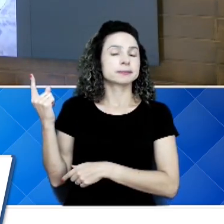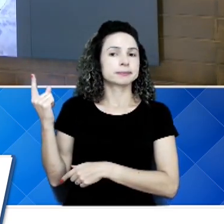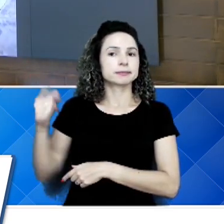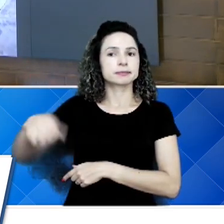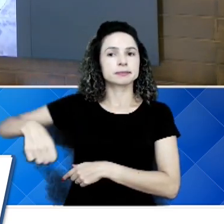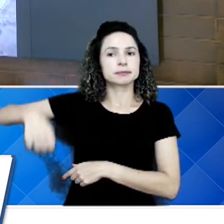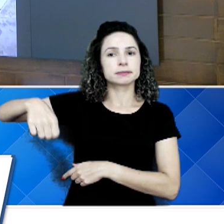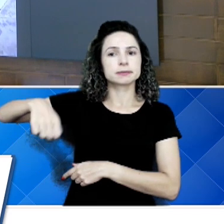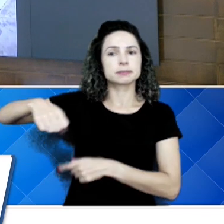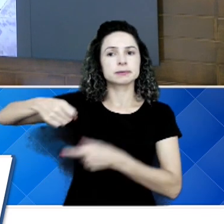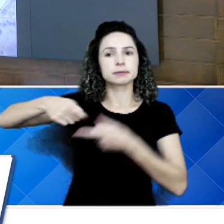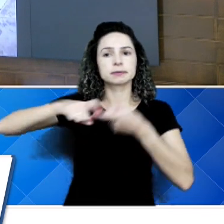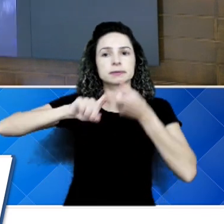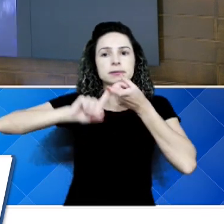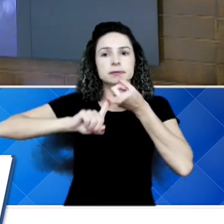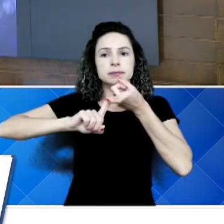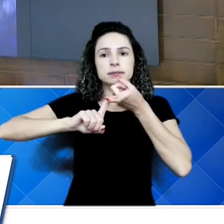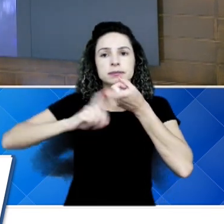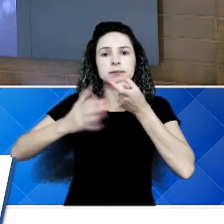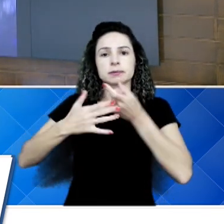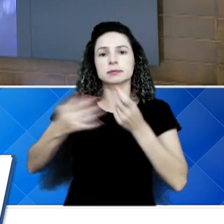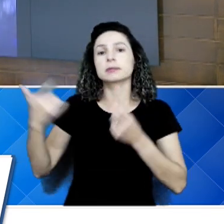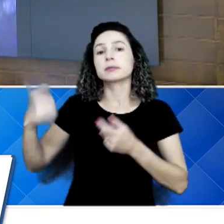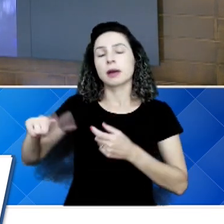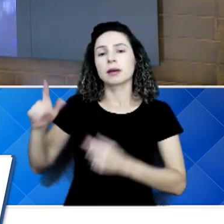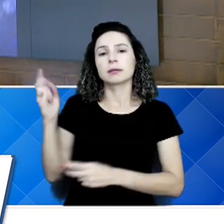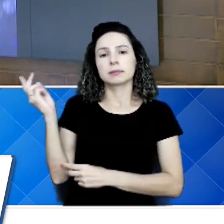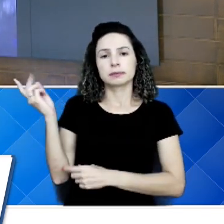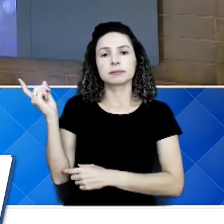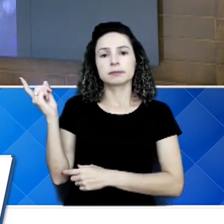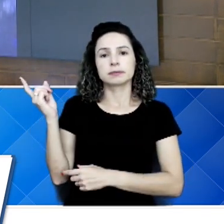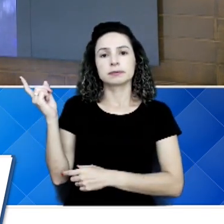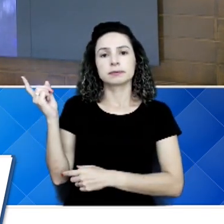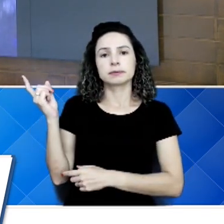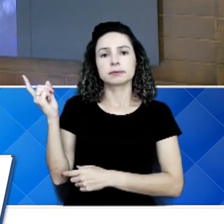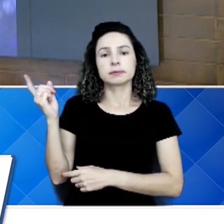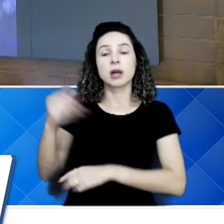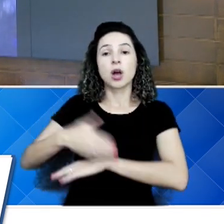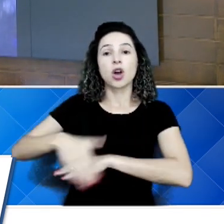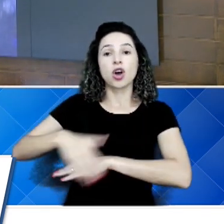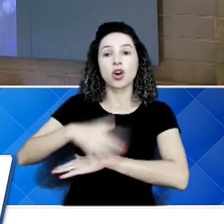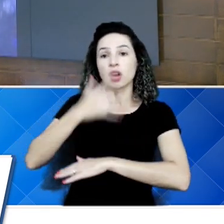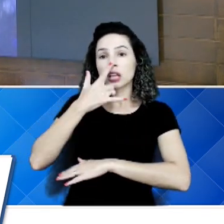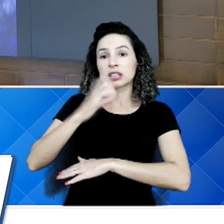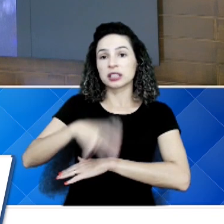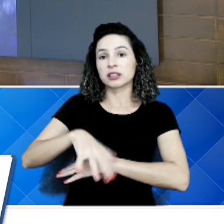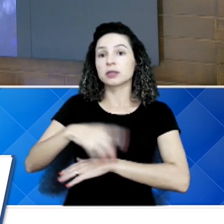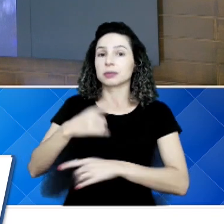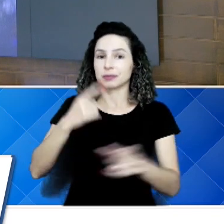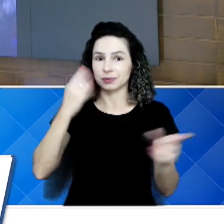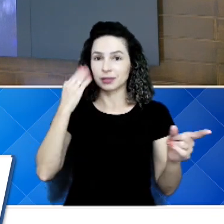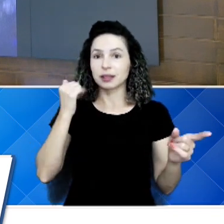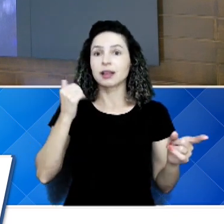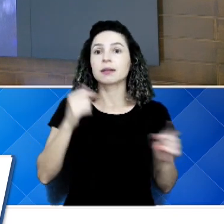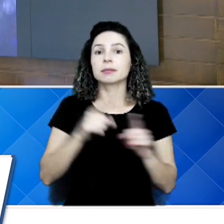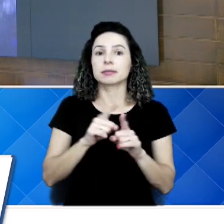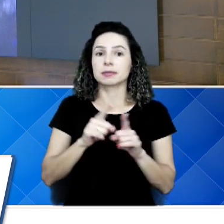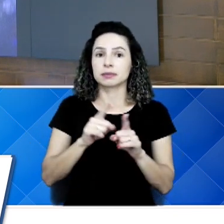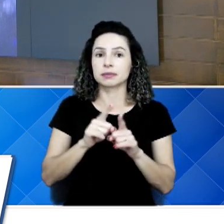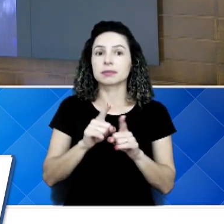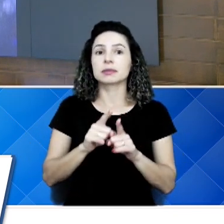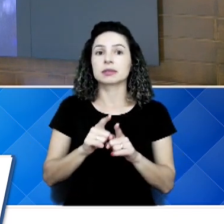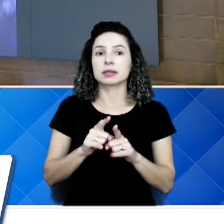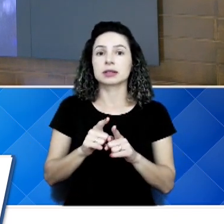pendura lá no portão, vai passando. Vai colocando na rua, porque como vocês sabem também, o